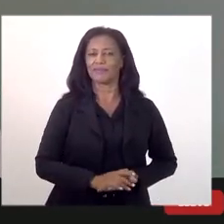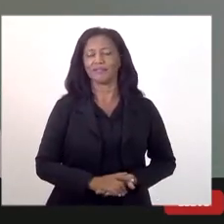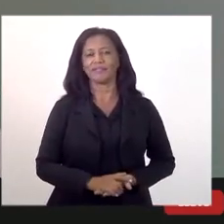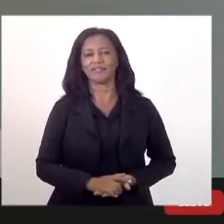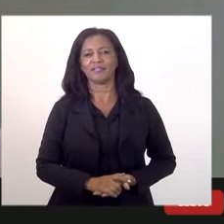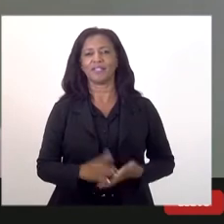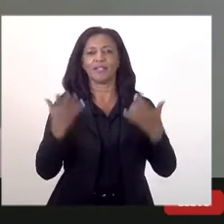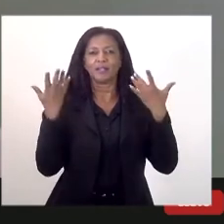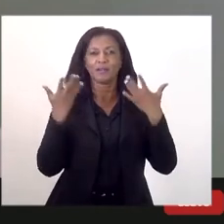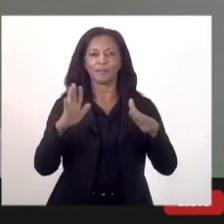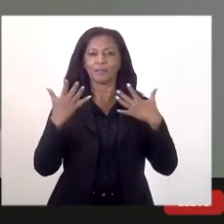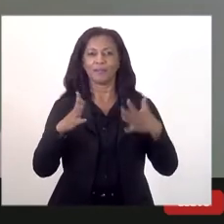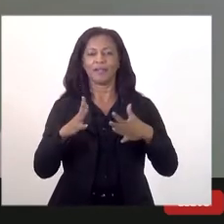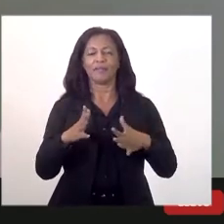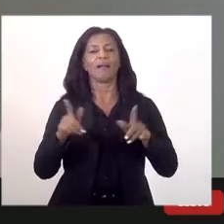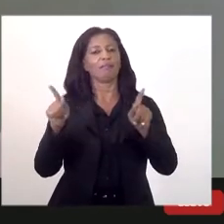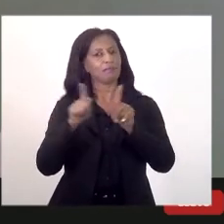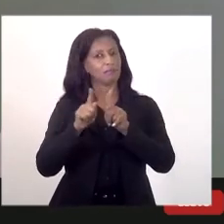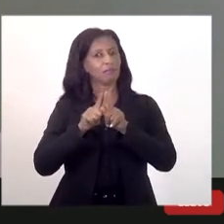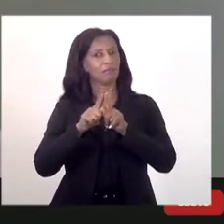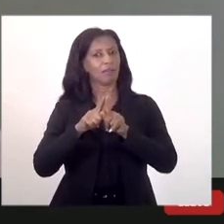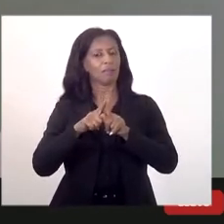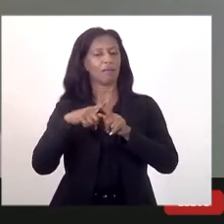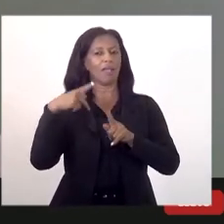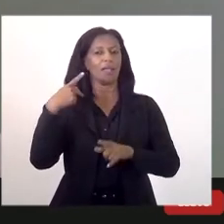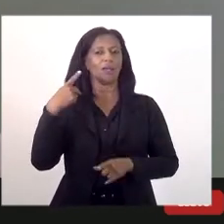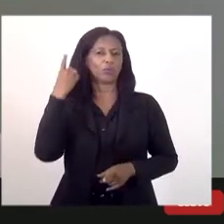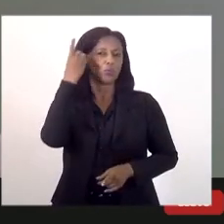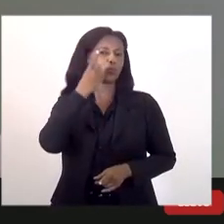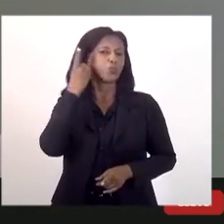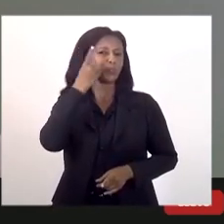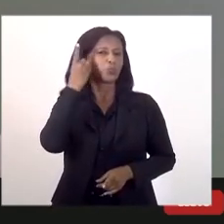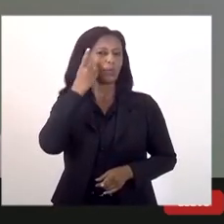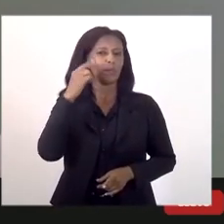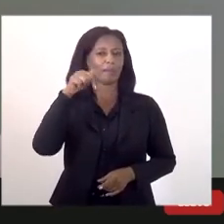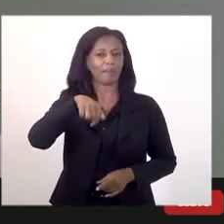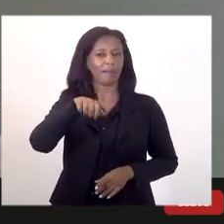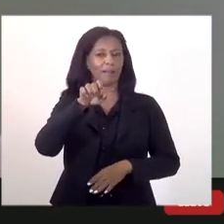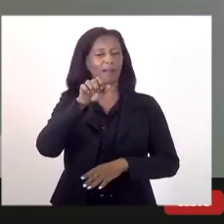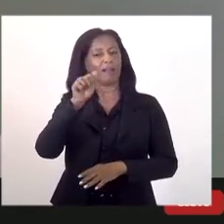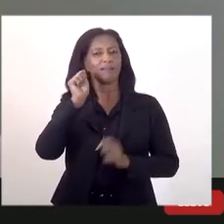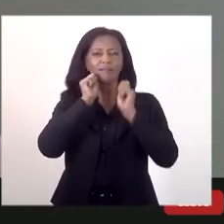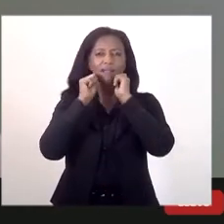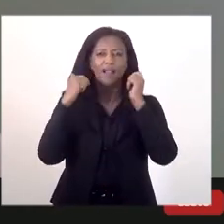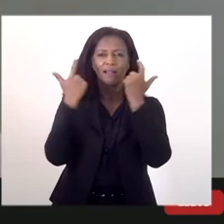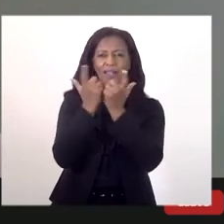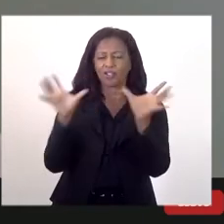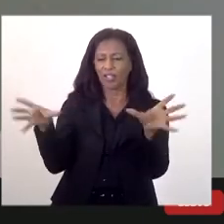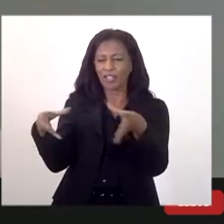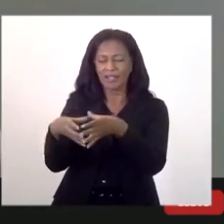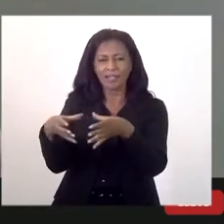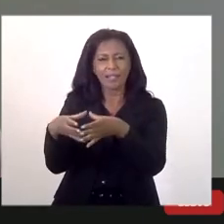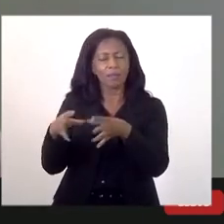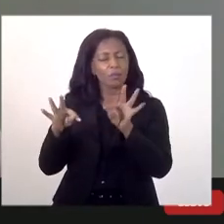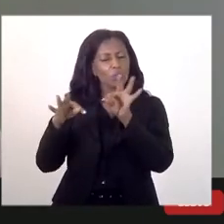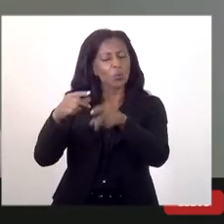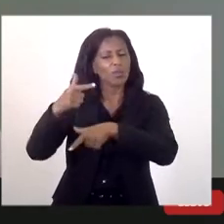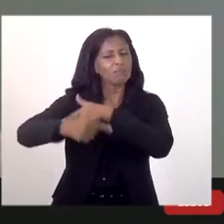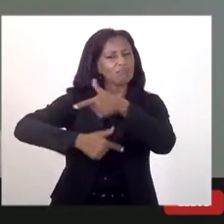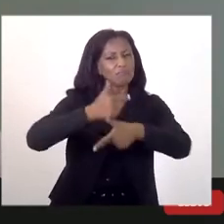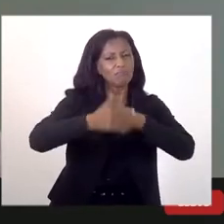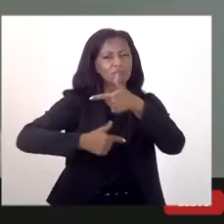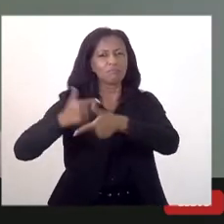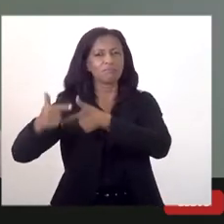E parabenizar os demais parlamentares, da LERJ, as entidades, a equipe de funcionários, todos que atuam em